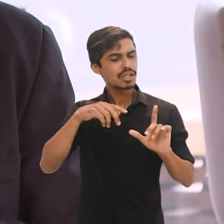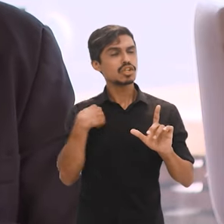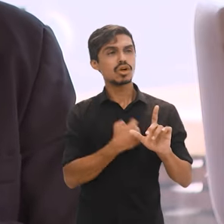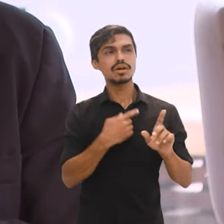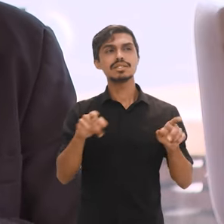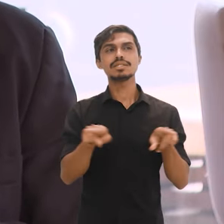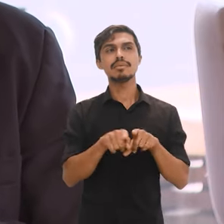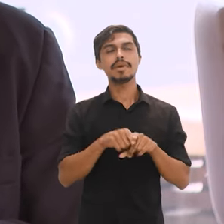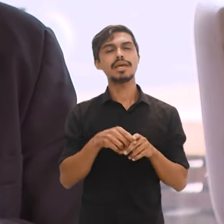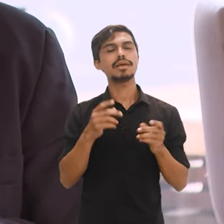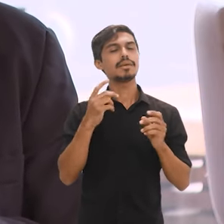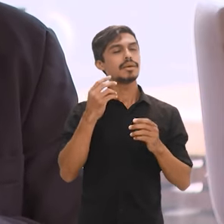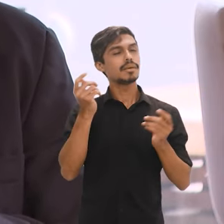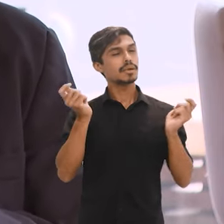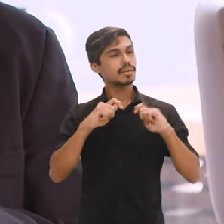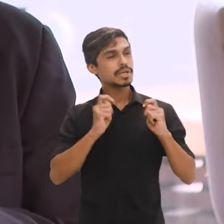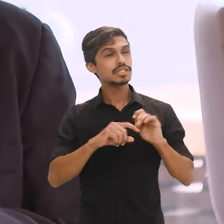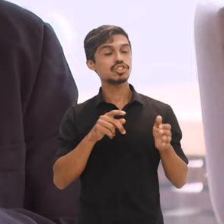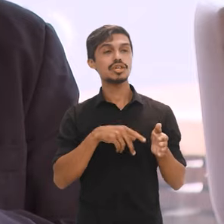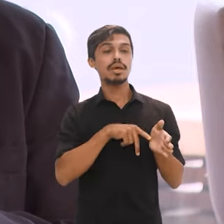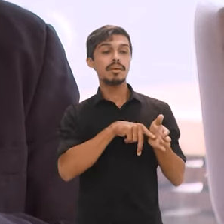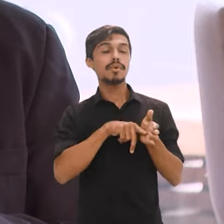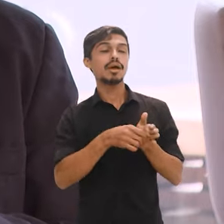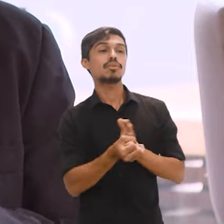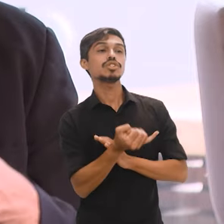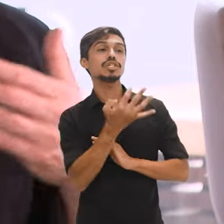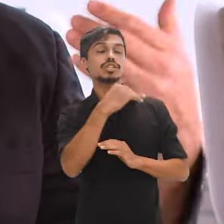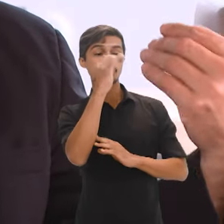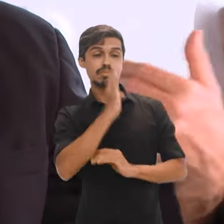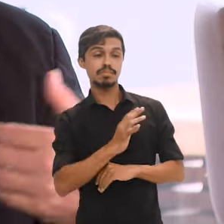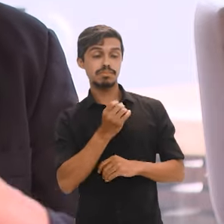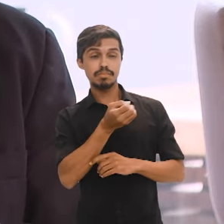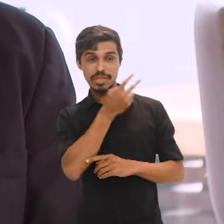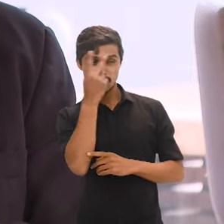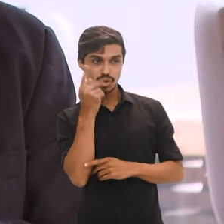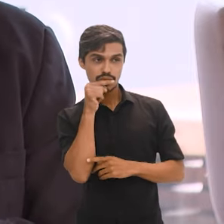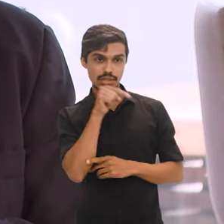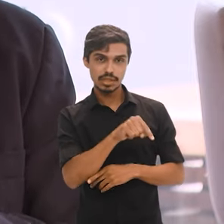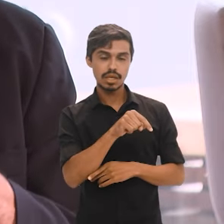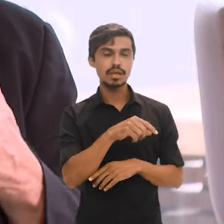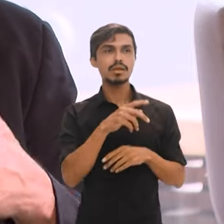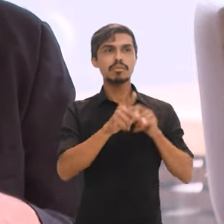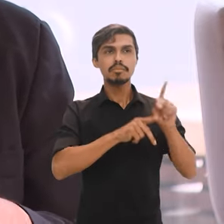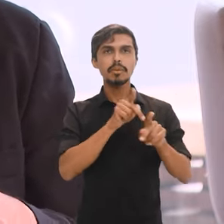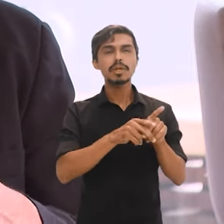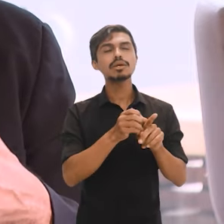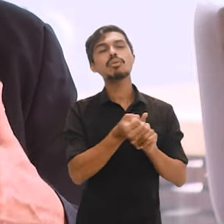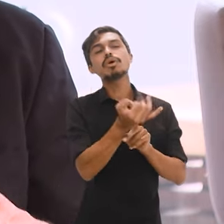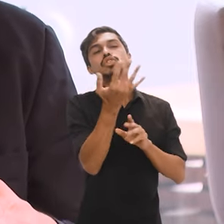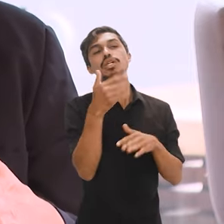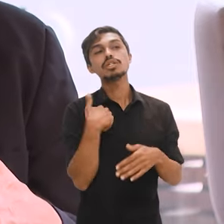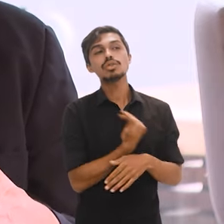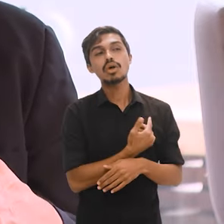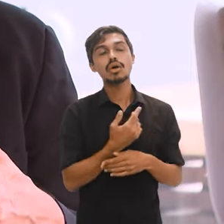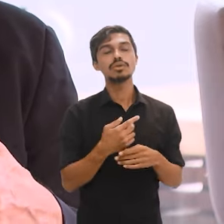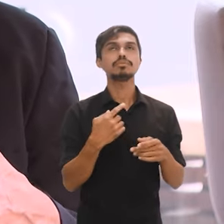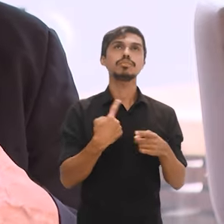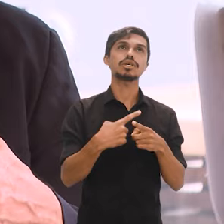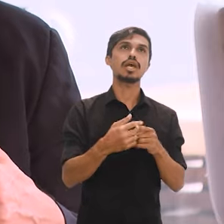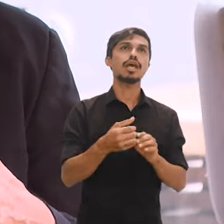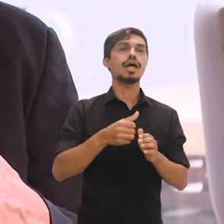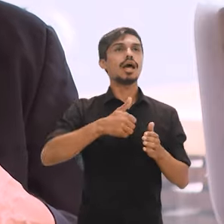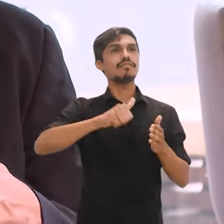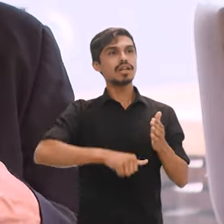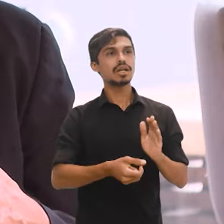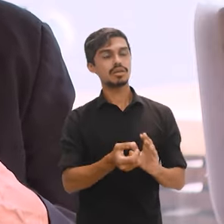recontagem da população, porque em geral, olhando para o passado, a cada 10 anos em que é realizado o Censo,